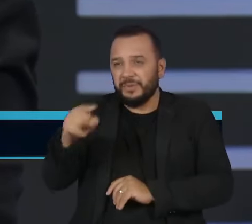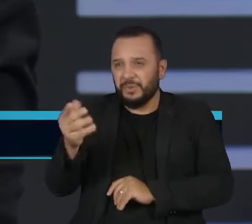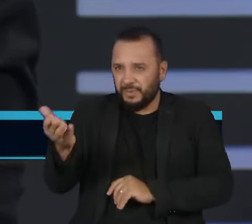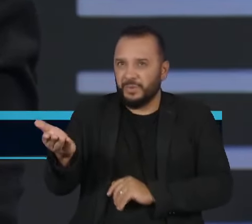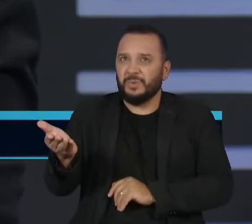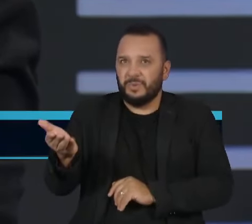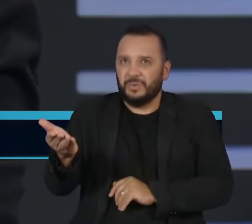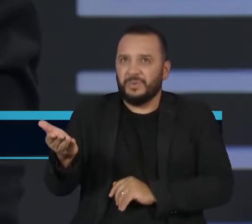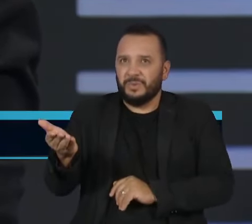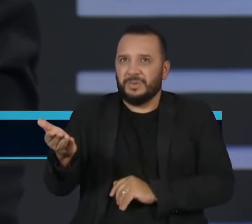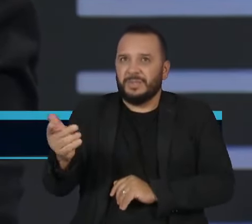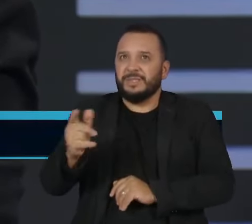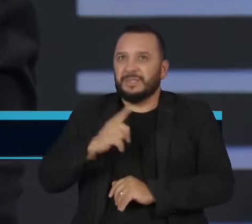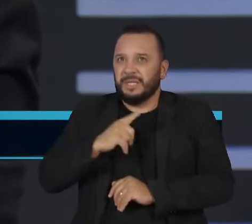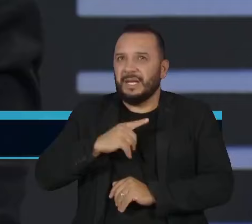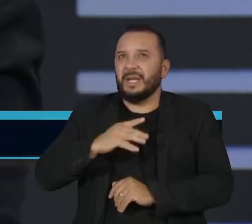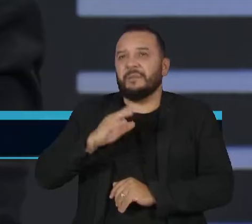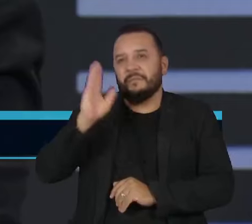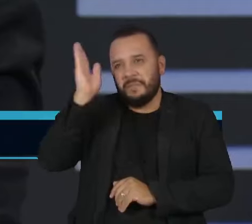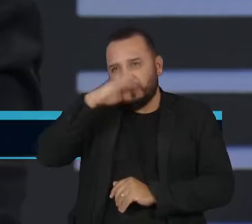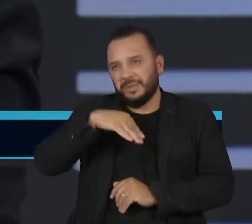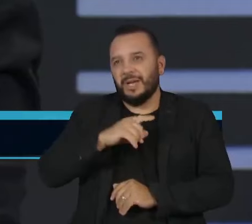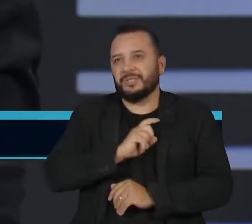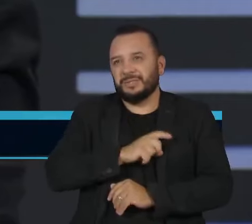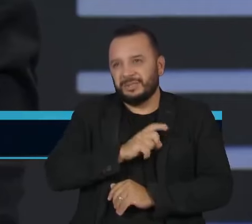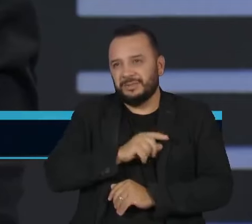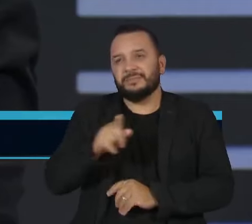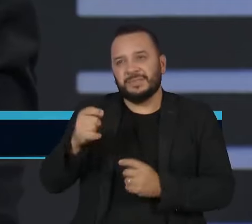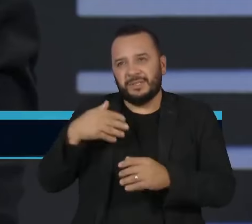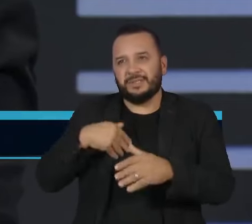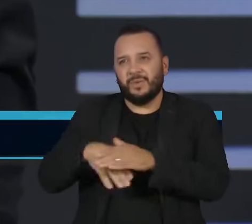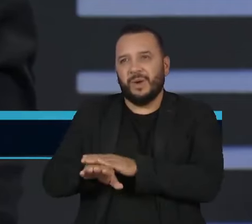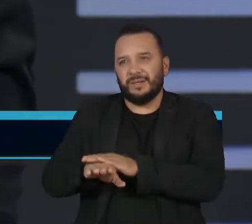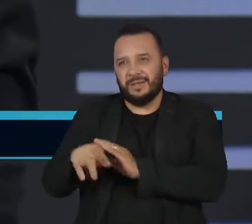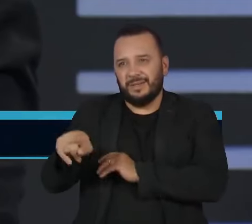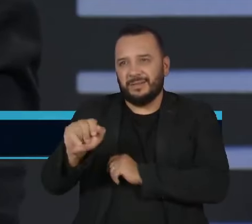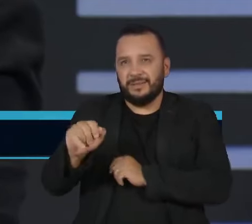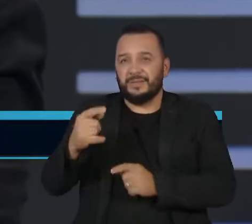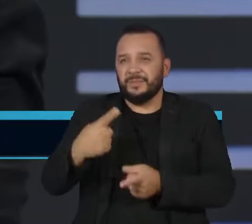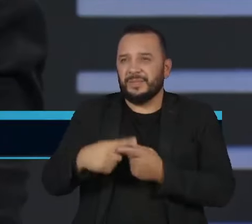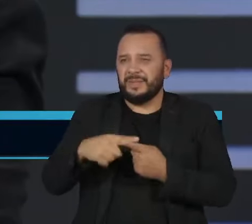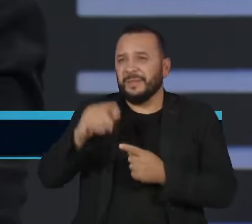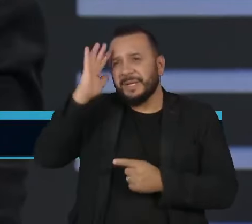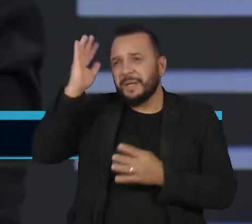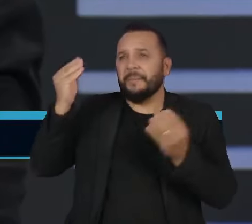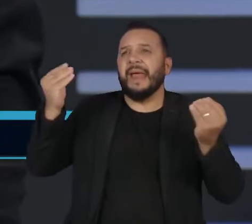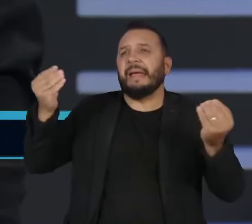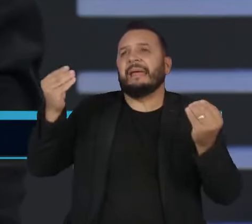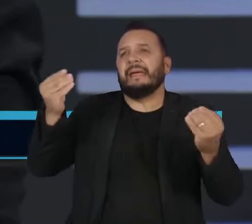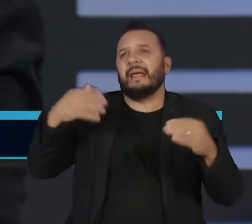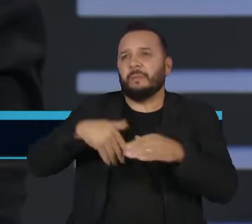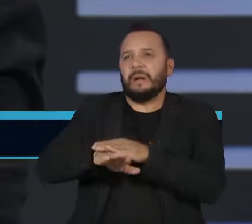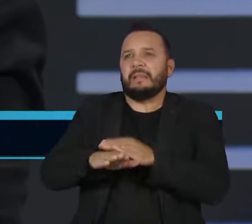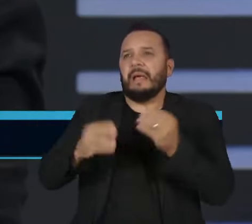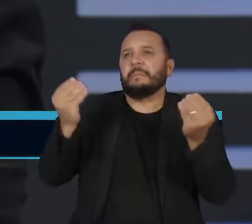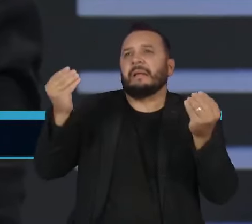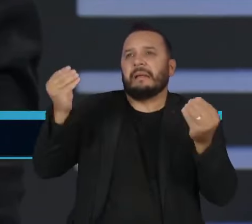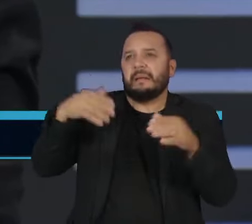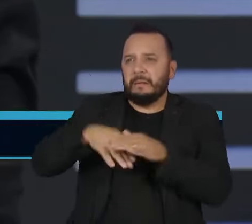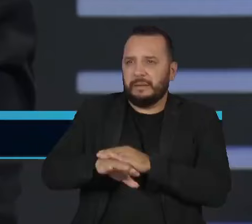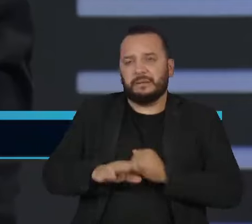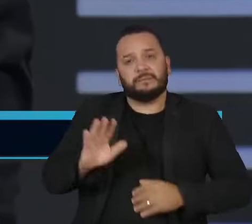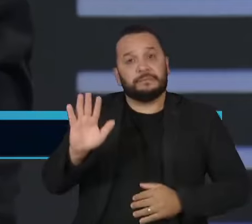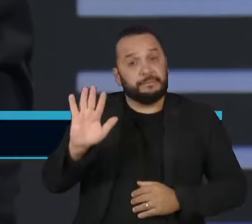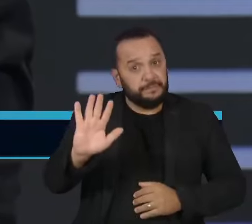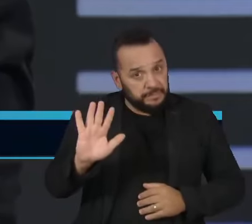uma brutalidade imensa, precisa ser guardado. Por mais que se imagine, mas para quê? Tem que dar outro?